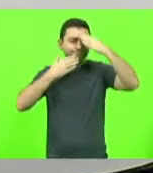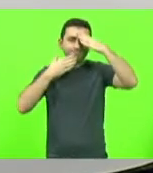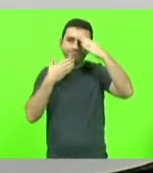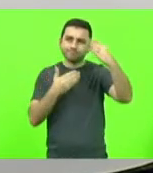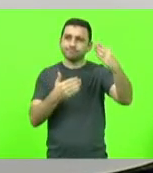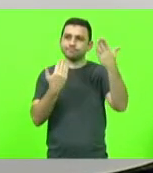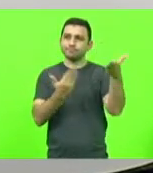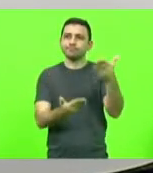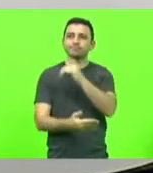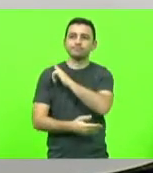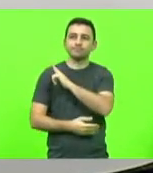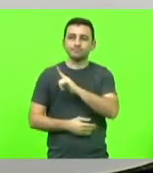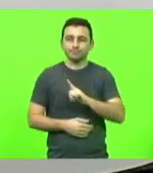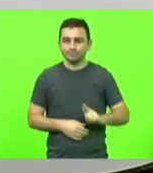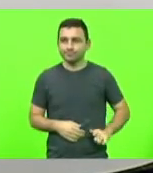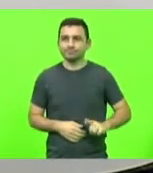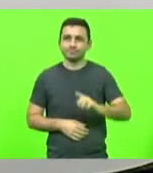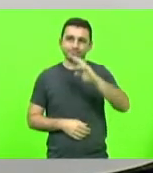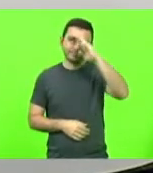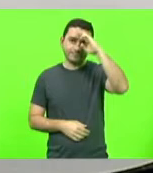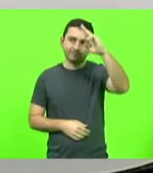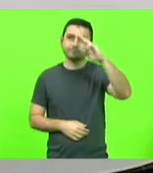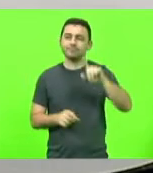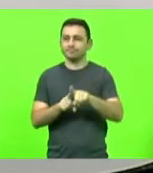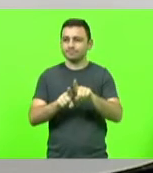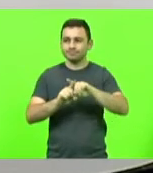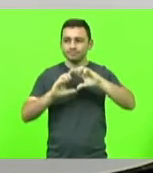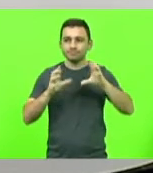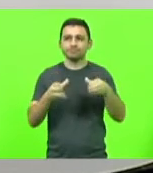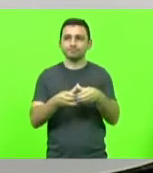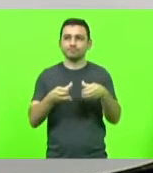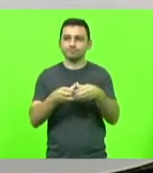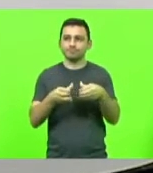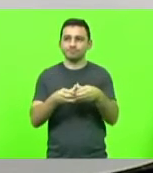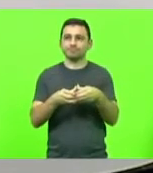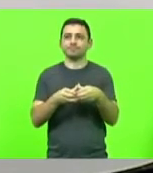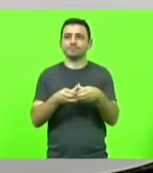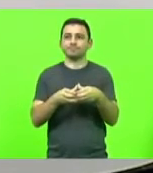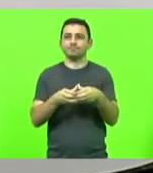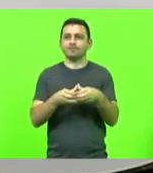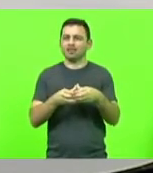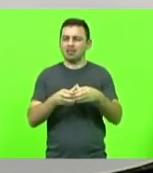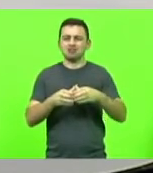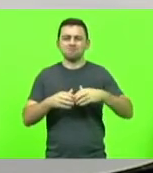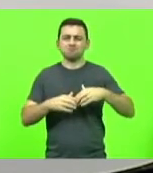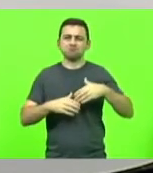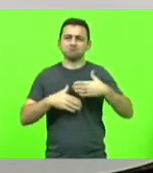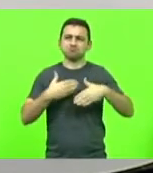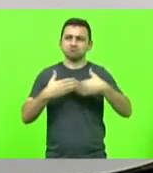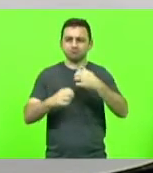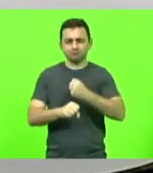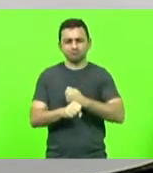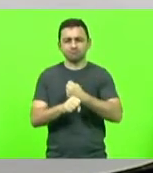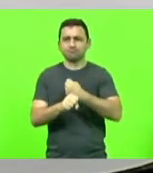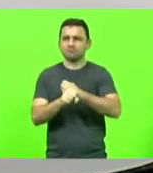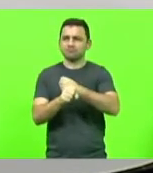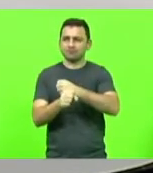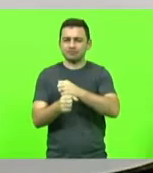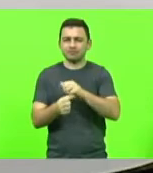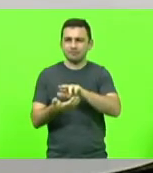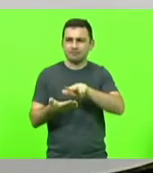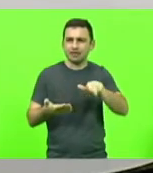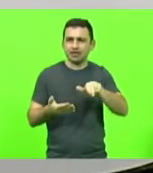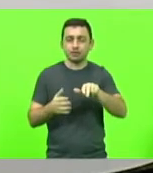ao governador Moisés, a toda a sua equipe, que encarrilha uma série de obras e recursos agora na região